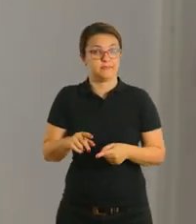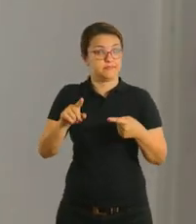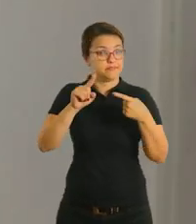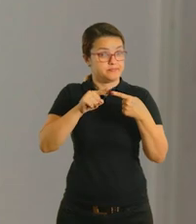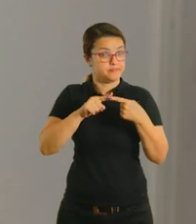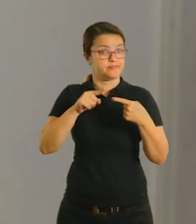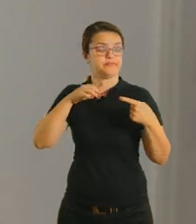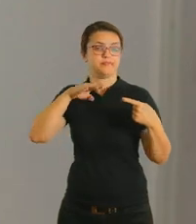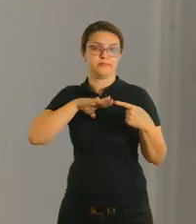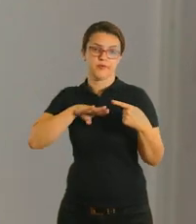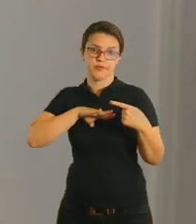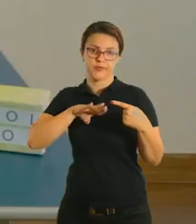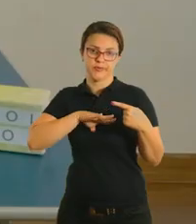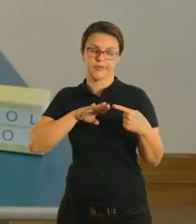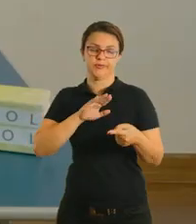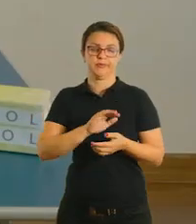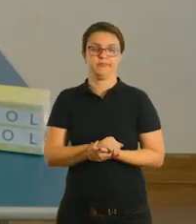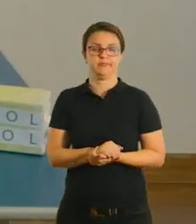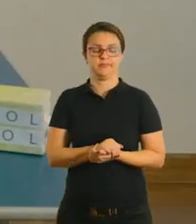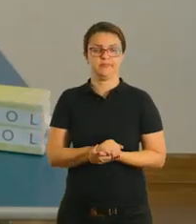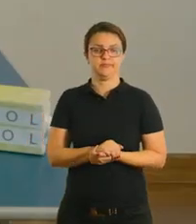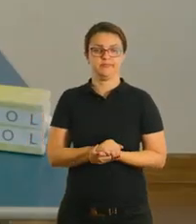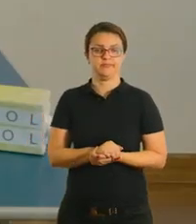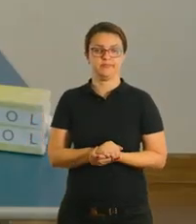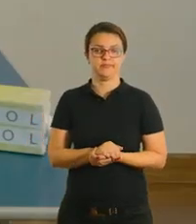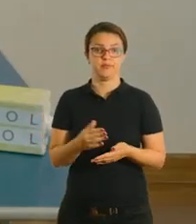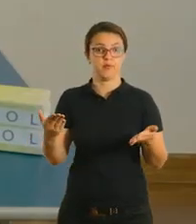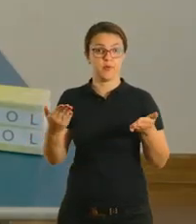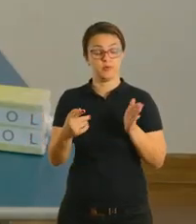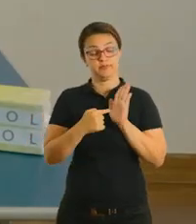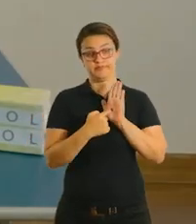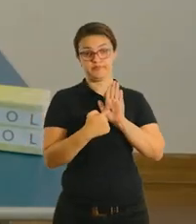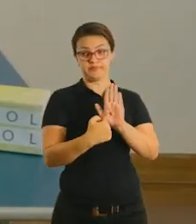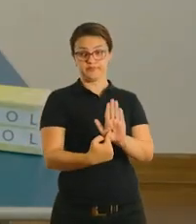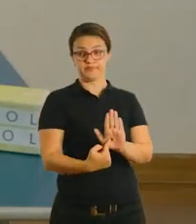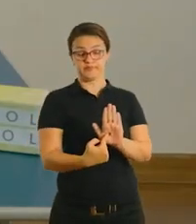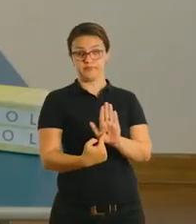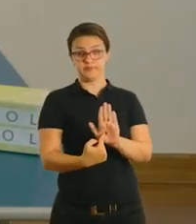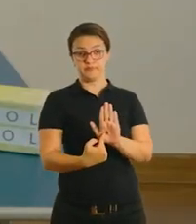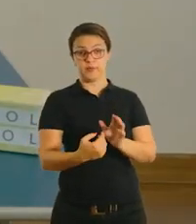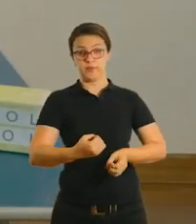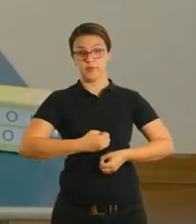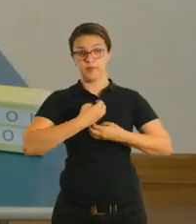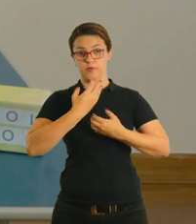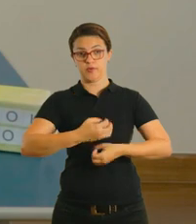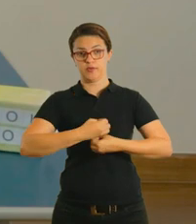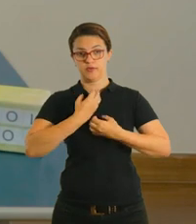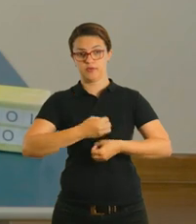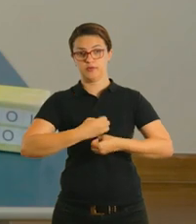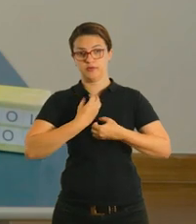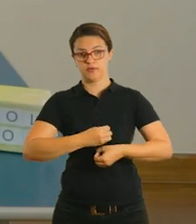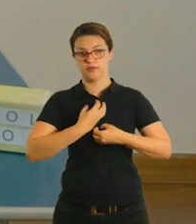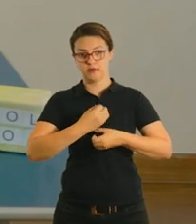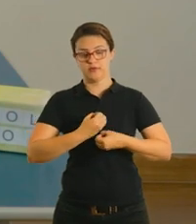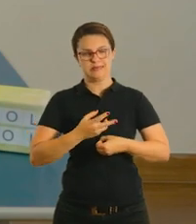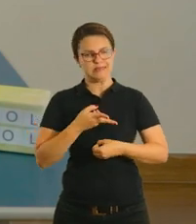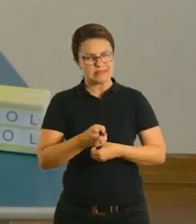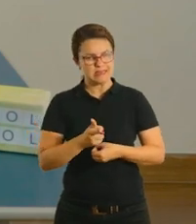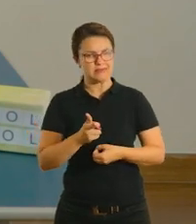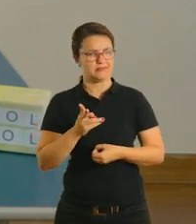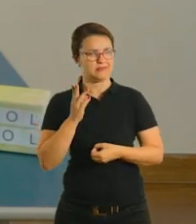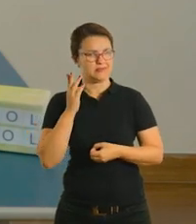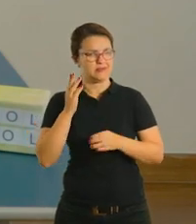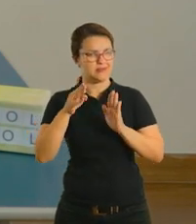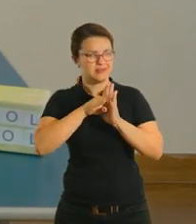portuguesa, tá? Nós trouxemos aqui hoje um poema. A gente trabalha sempre o poema para